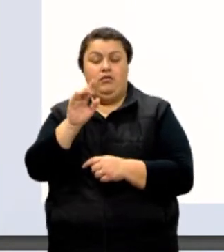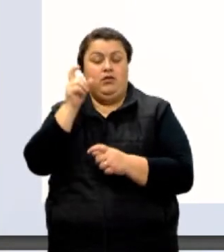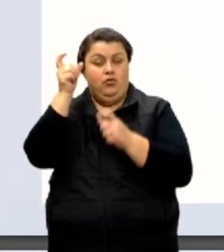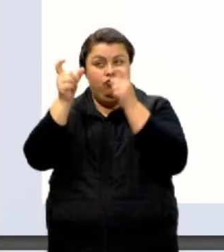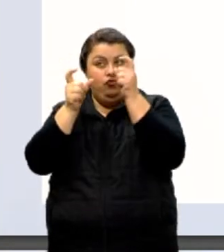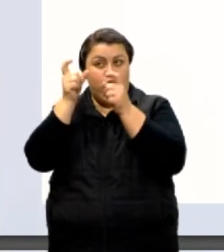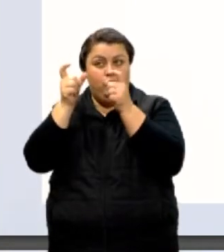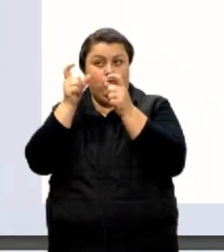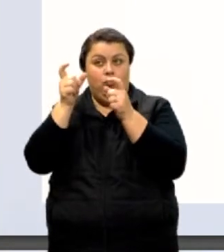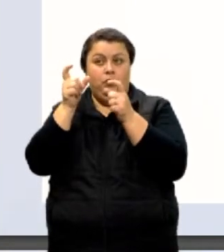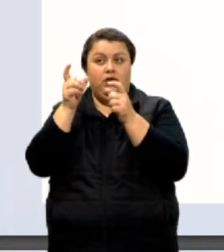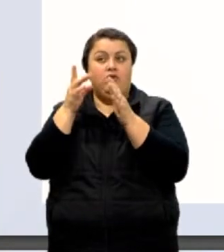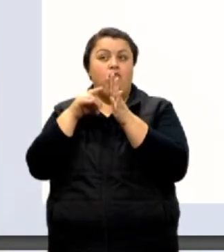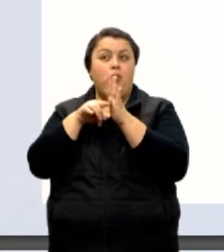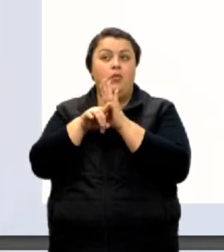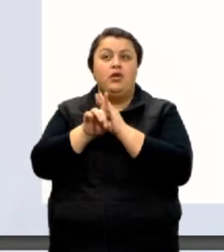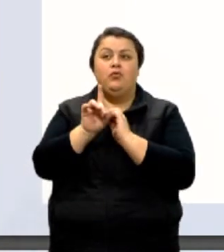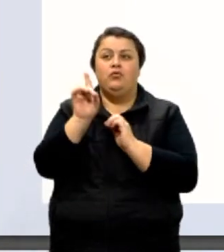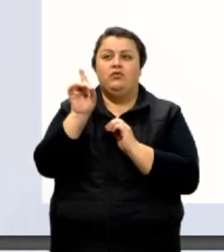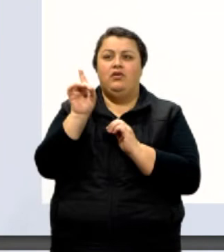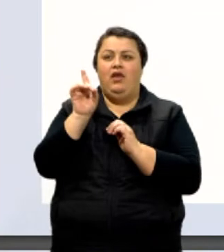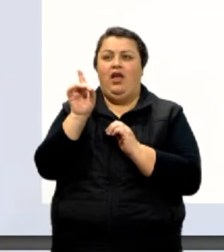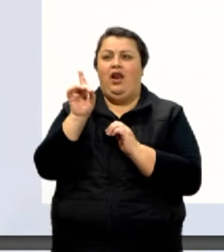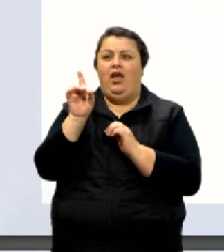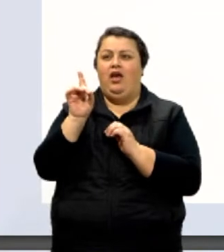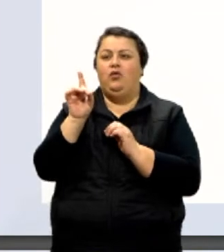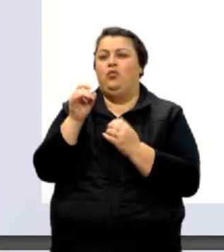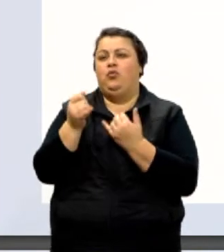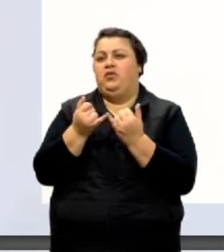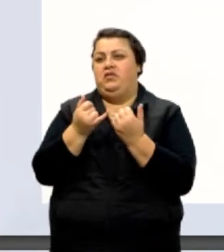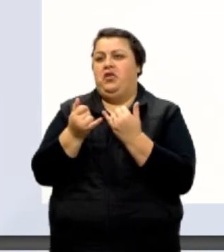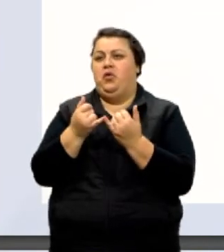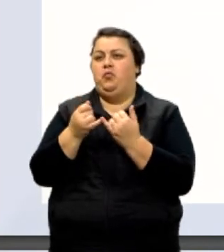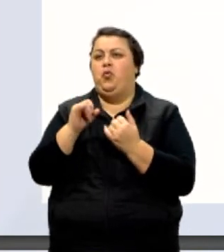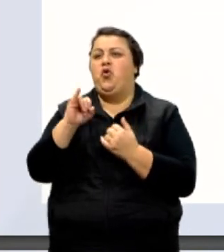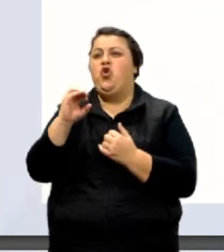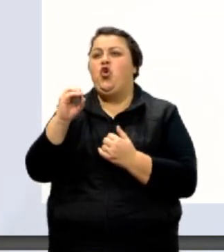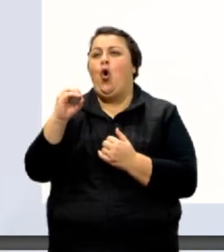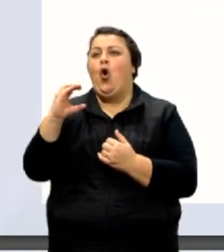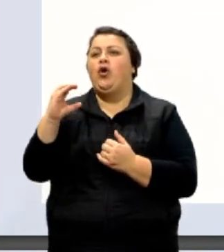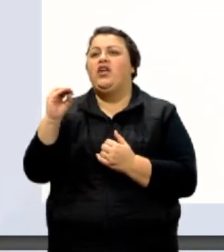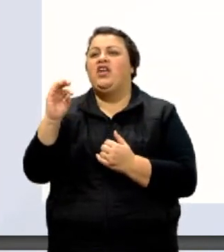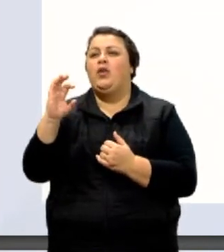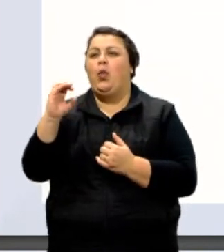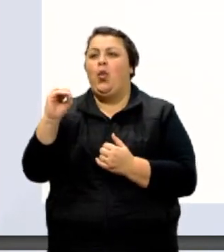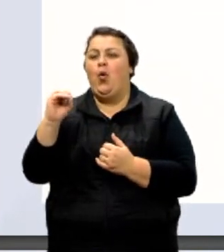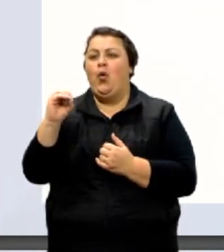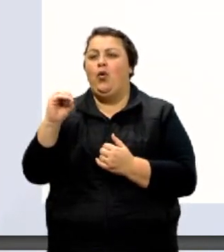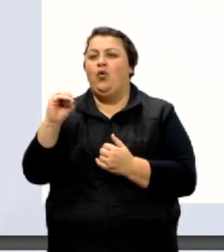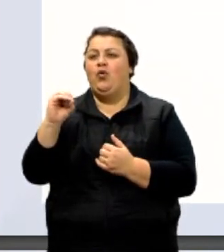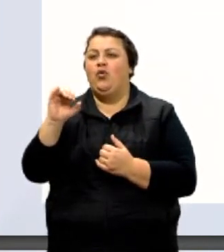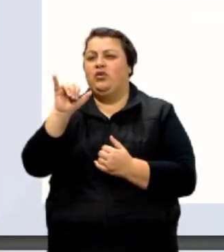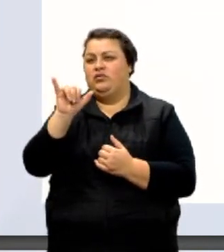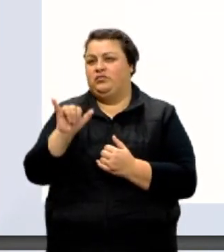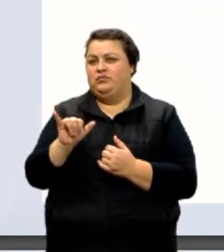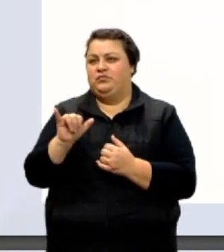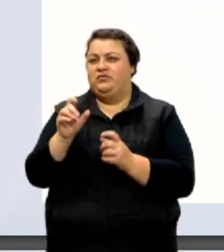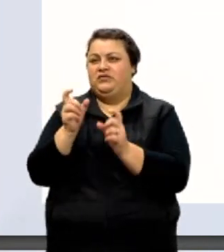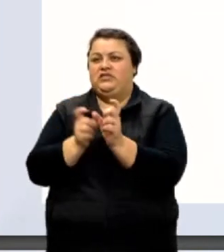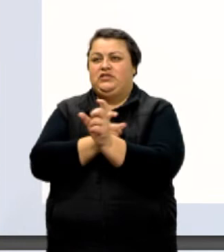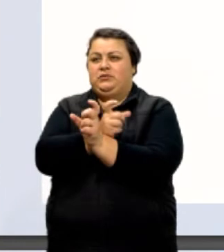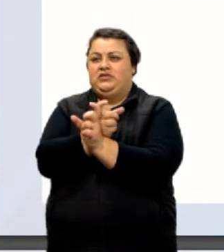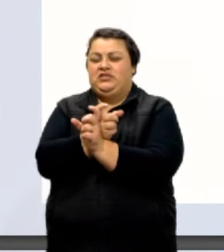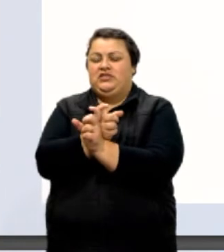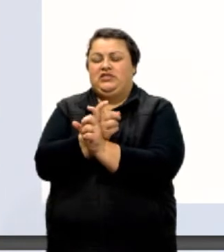pedir nada lá com ioktometros, por exemplo. Esses prefixos aqui estão